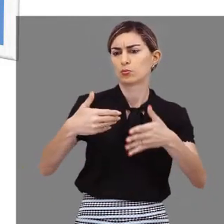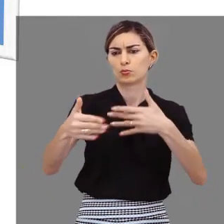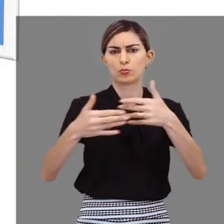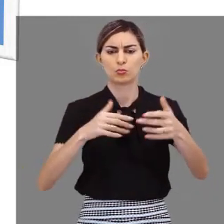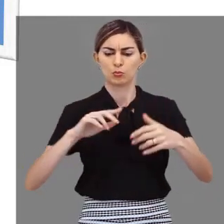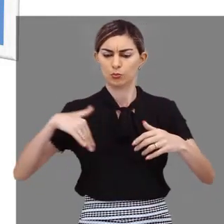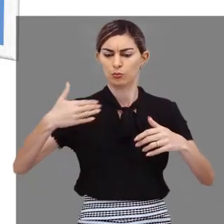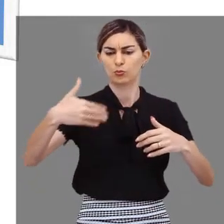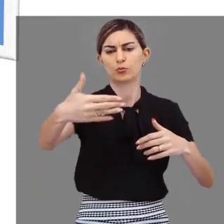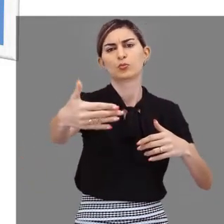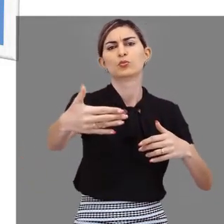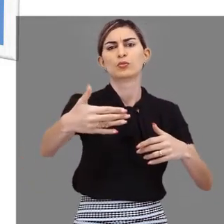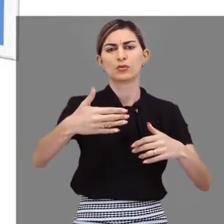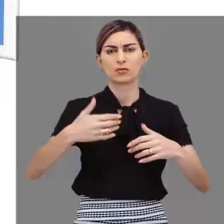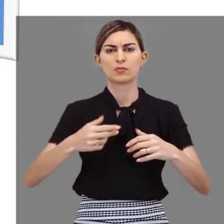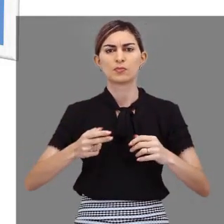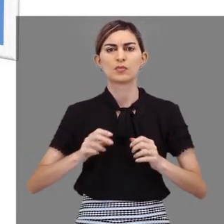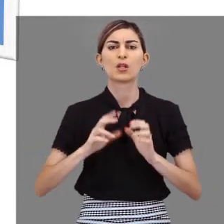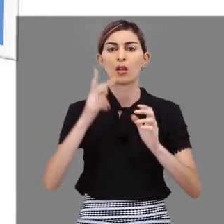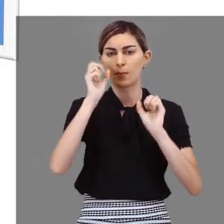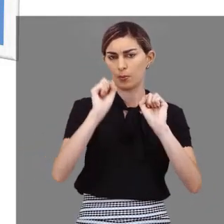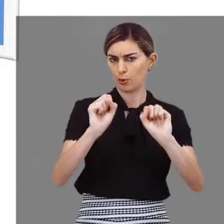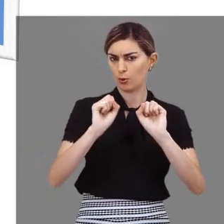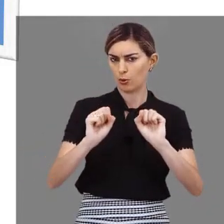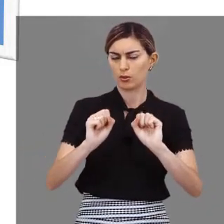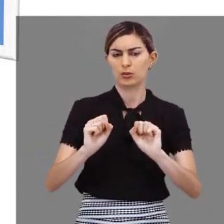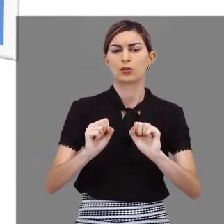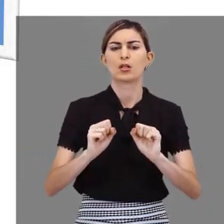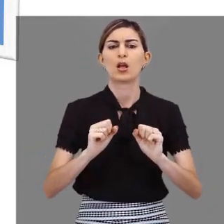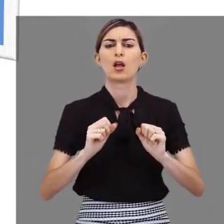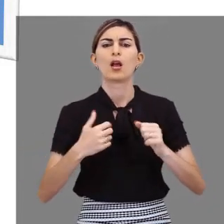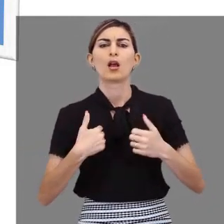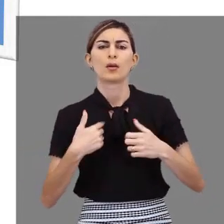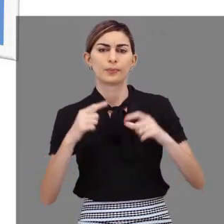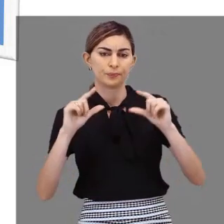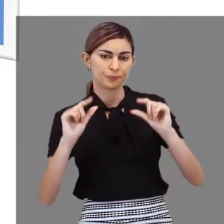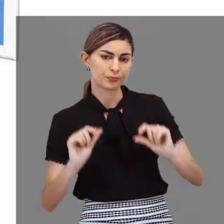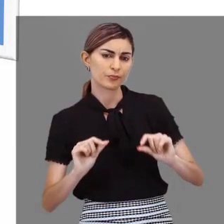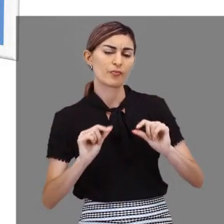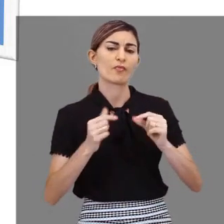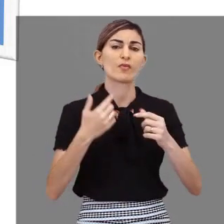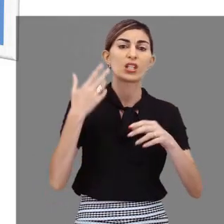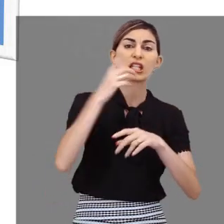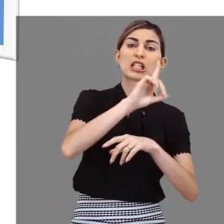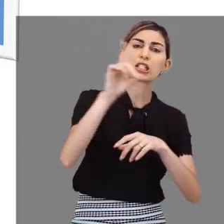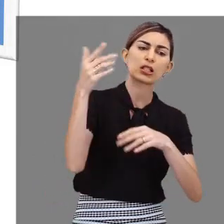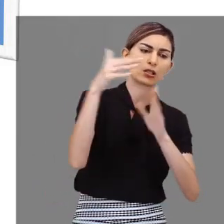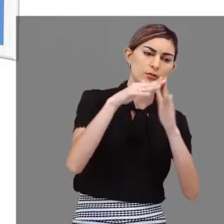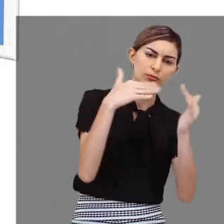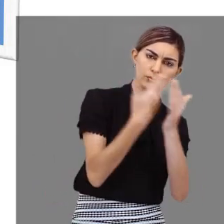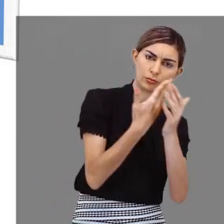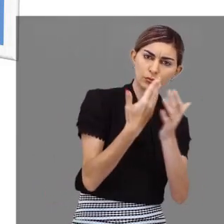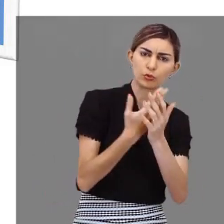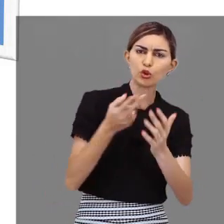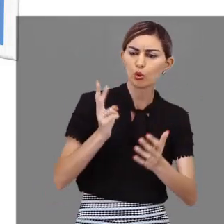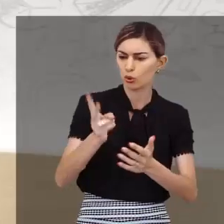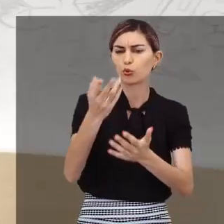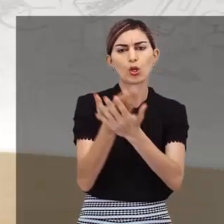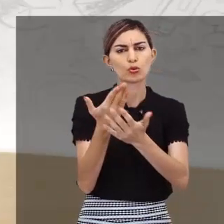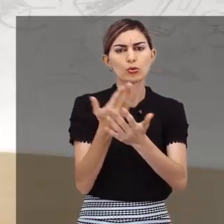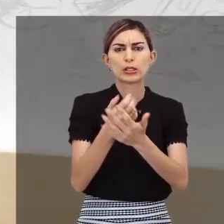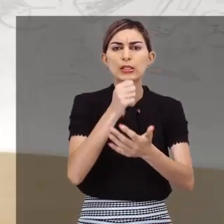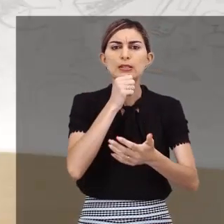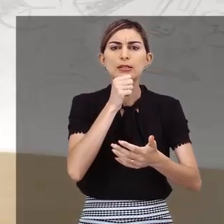vida de todas as pessoas. Podemos ir menos dias à escola e continuar aprendendo.